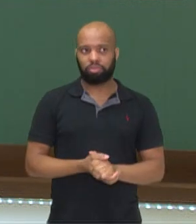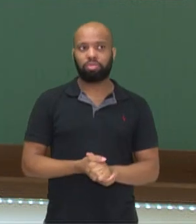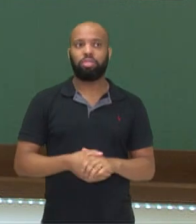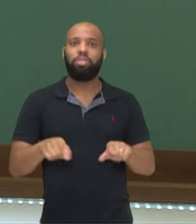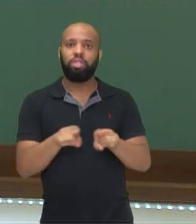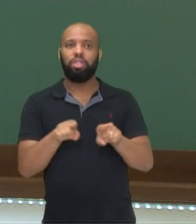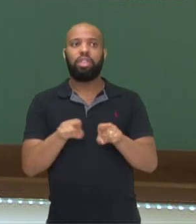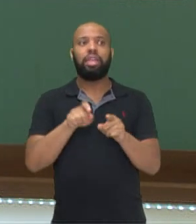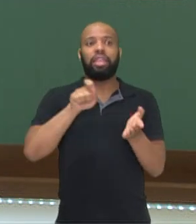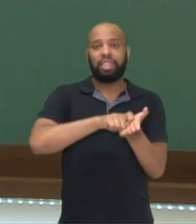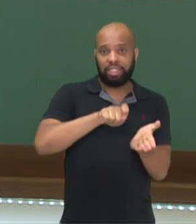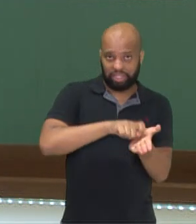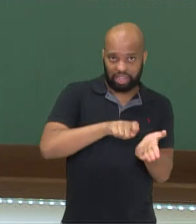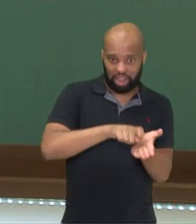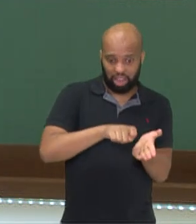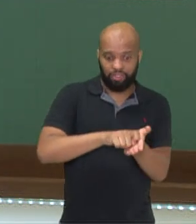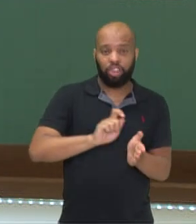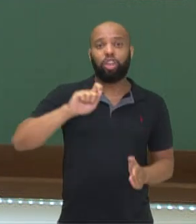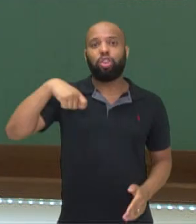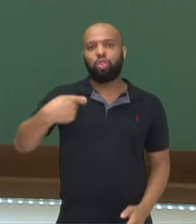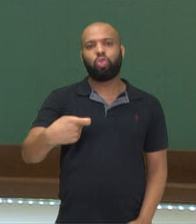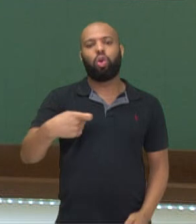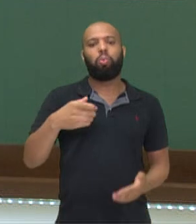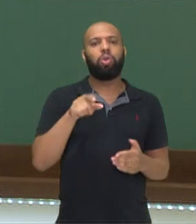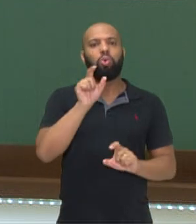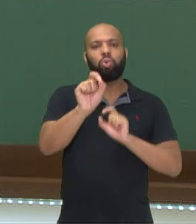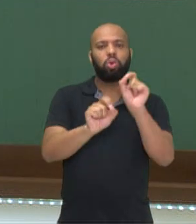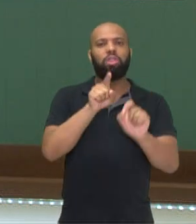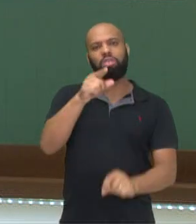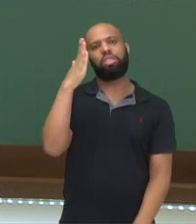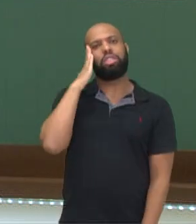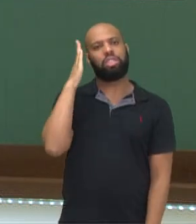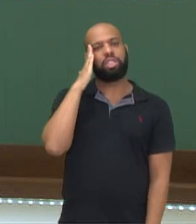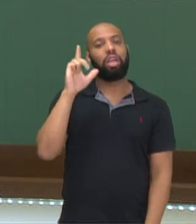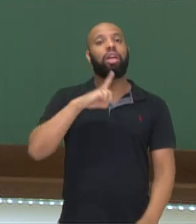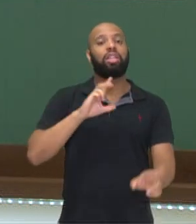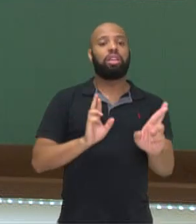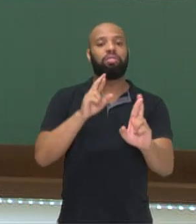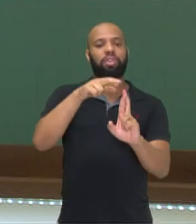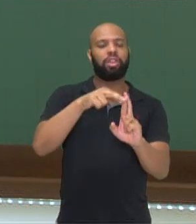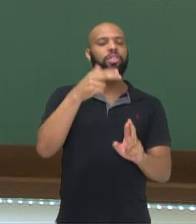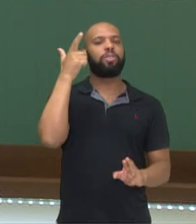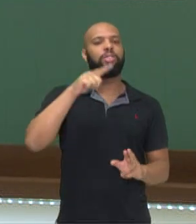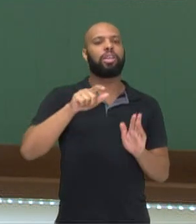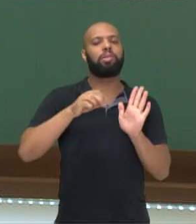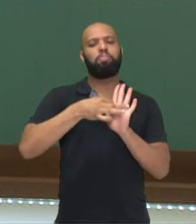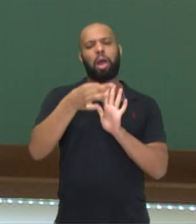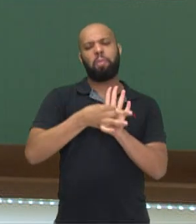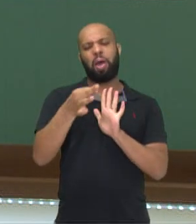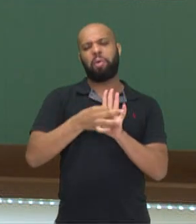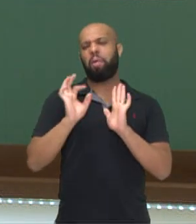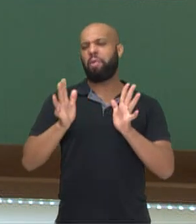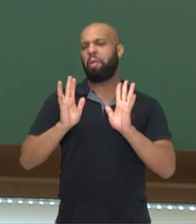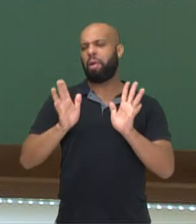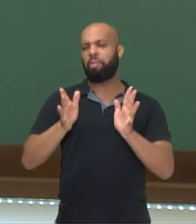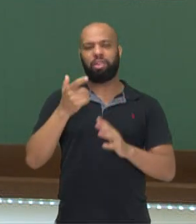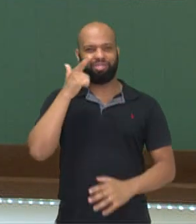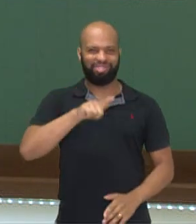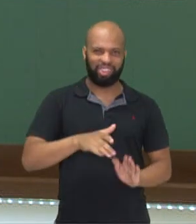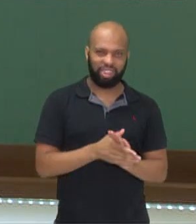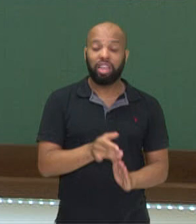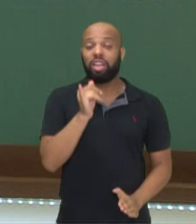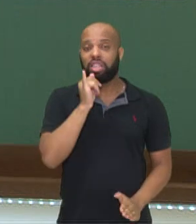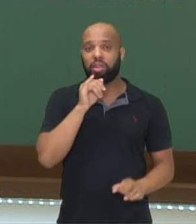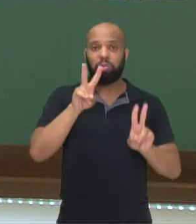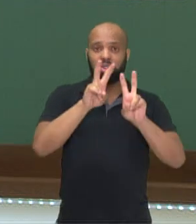escolham temas que vocês sabem, têm referências, que vocês possam utilizar de argumentos para o texto de vocês. Temas